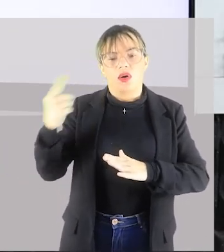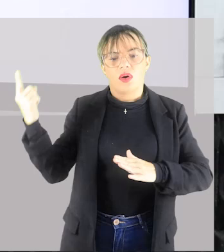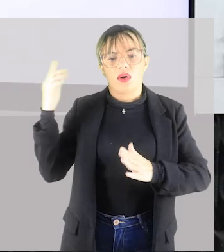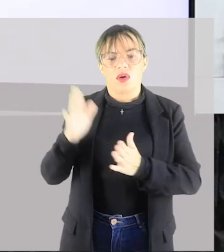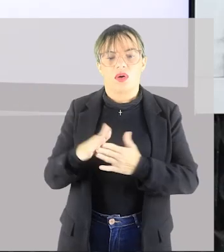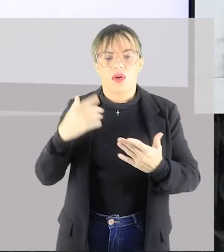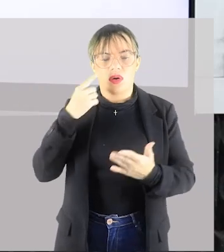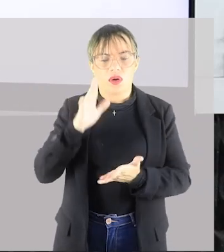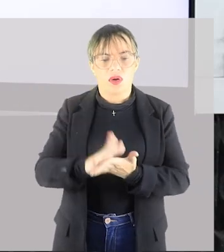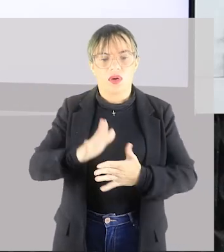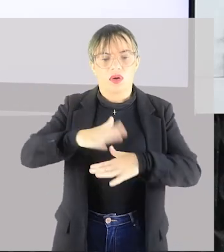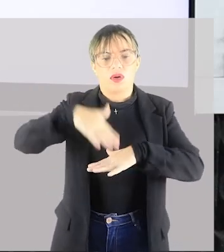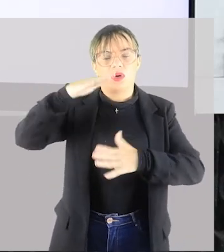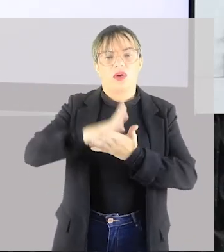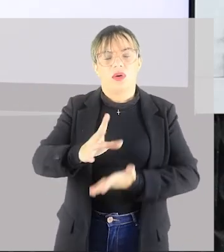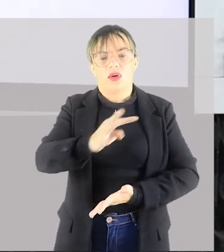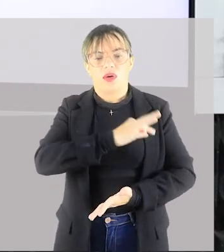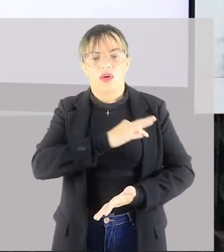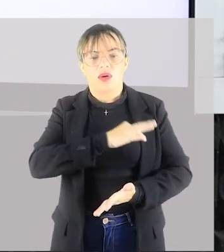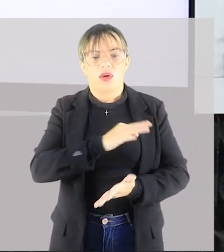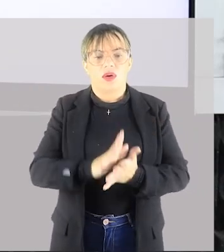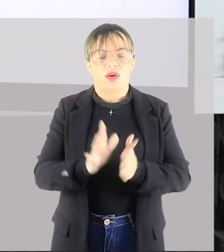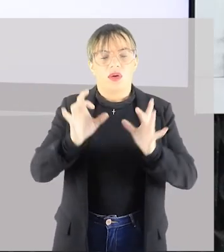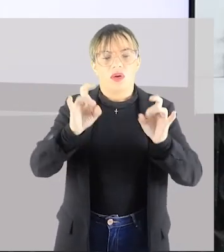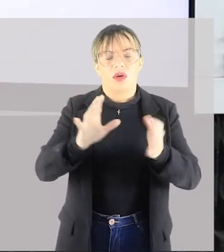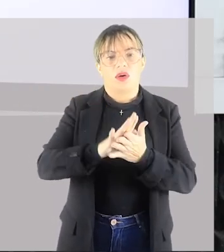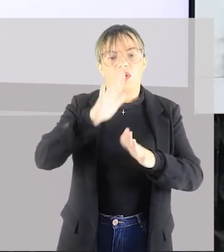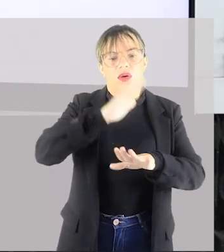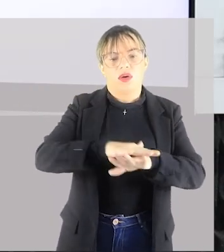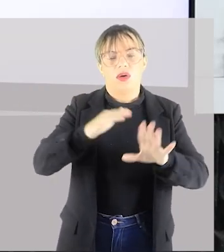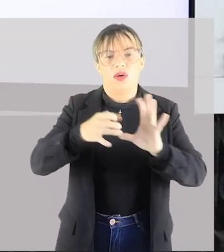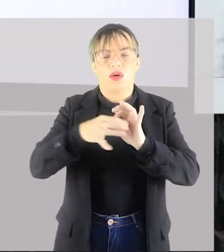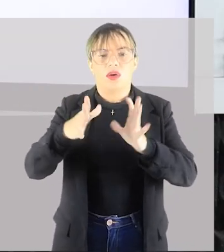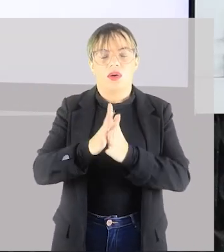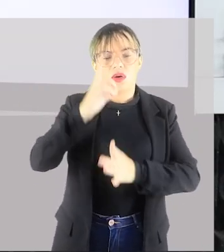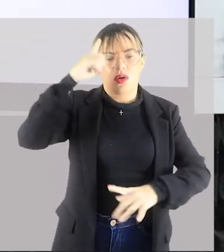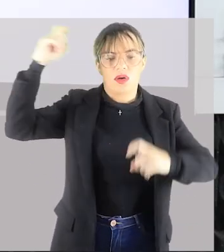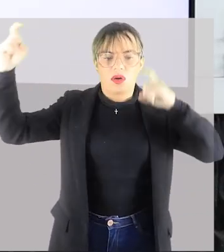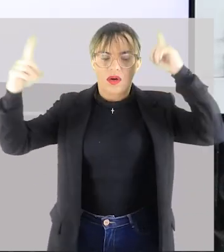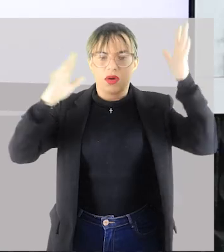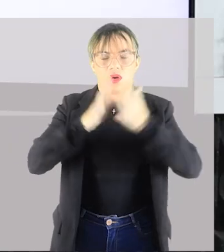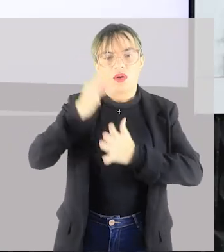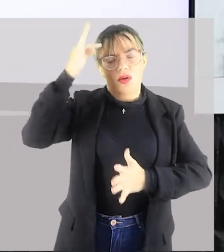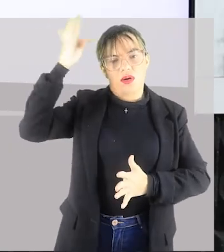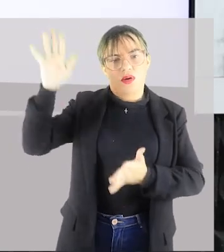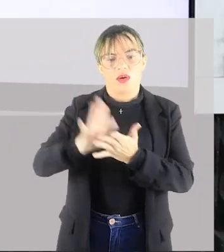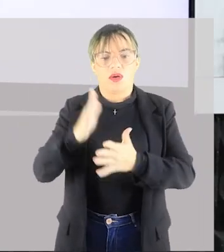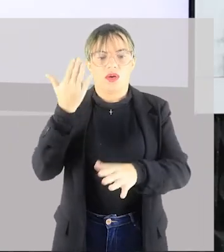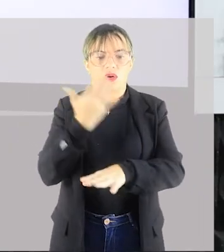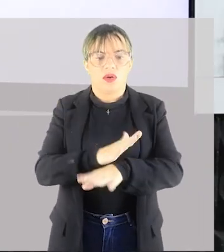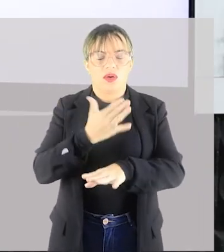mais que uma técnica específica, autonomia para criar teoria e prática